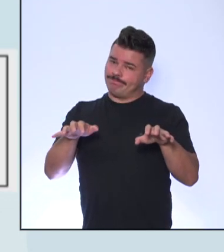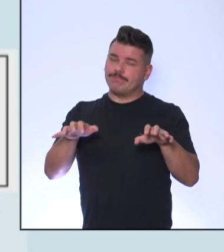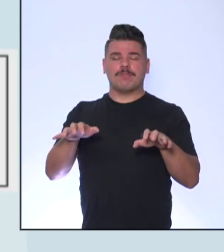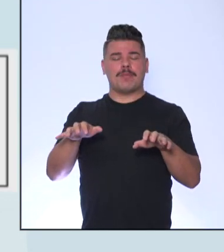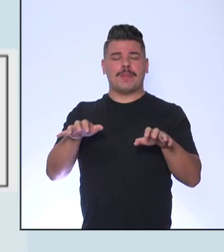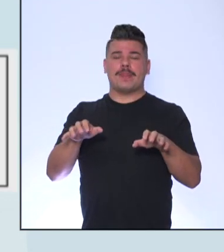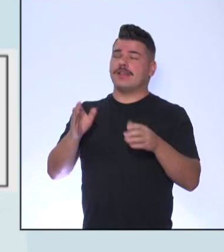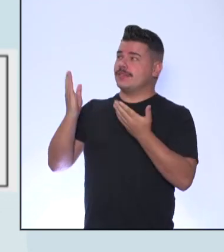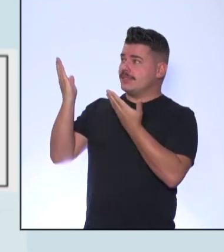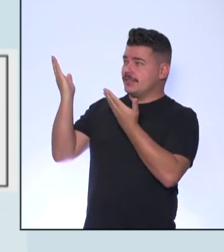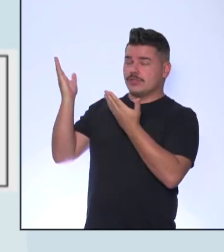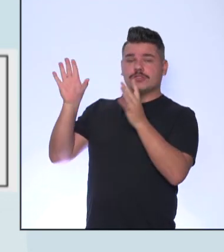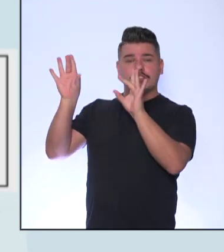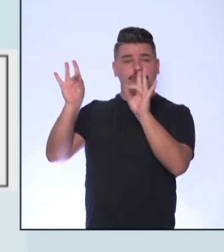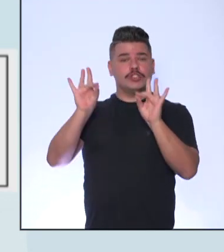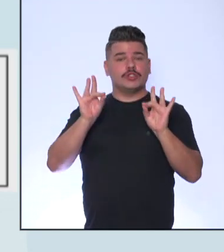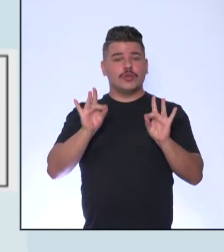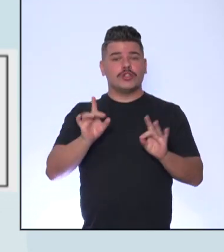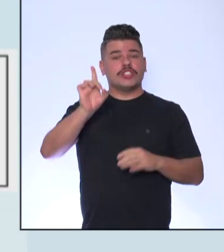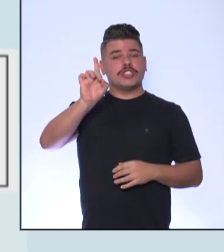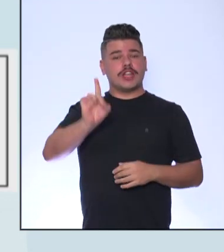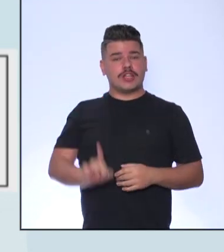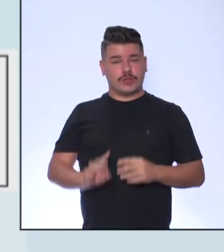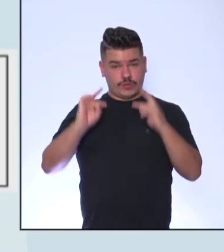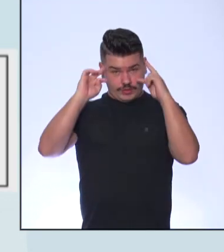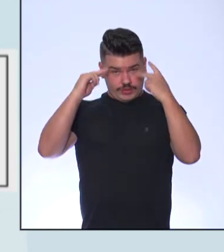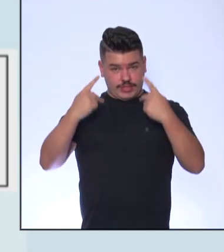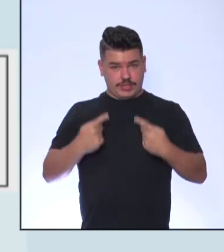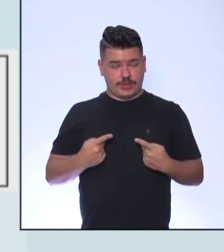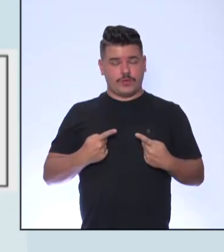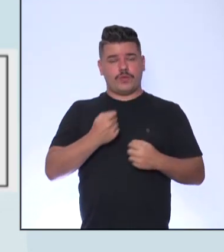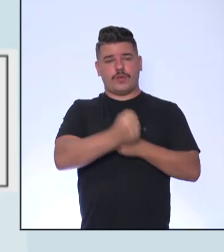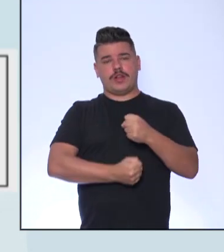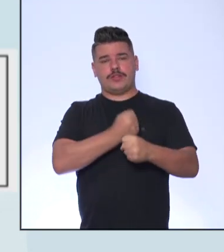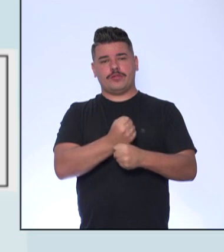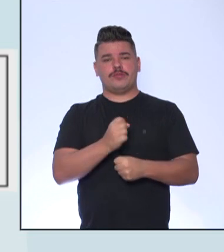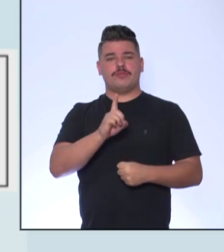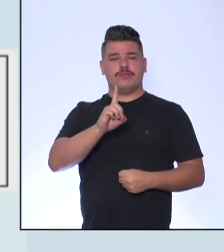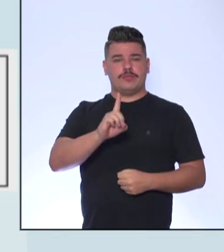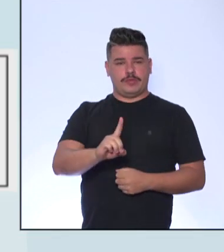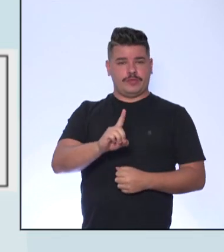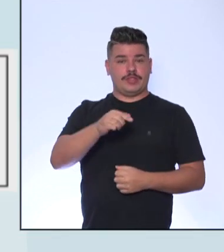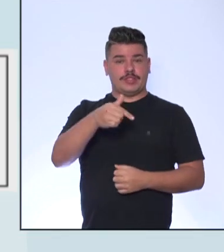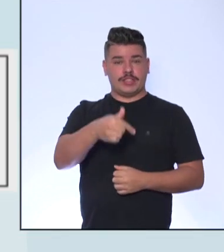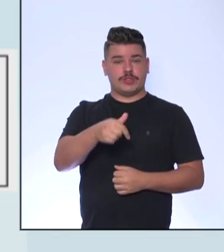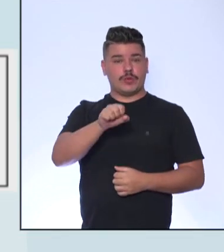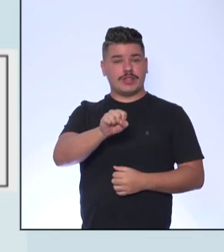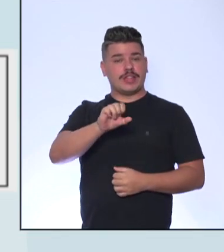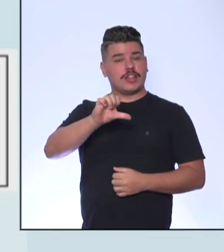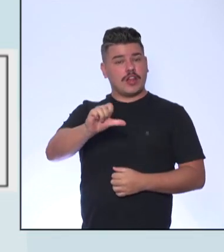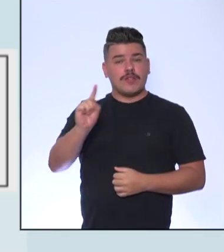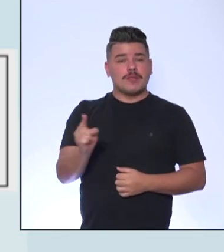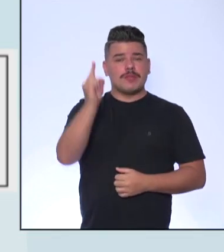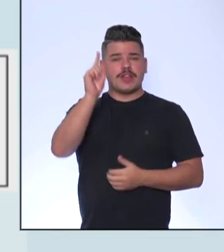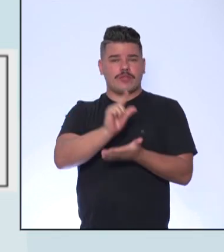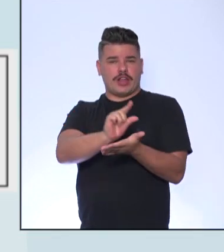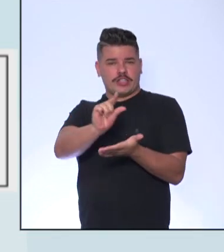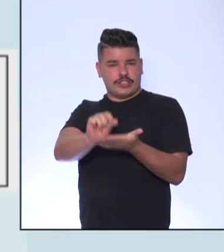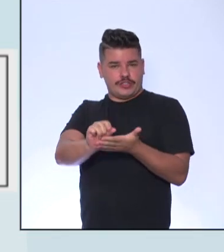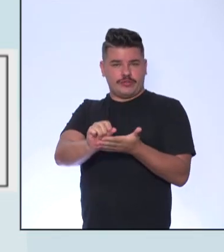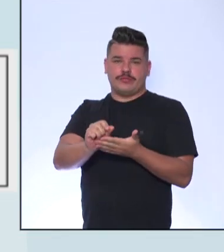retirado Da Declaração dos Direitos do Homem e do Cidadão De 1789 É o primeiro artigo dessa declaração